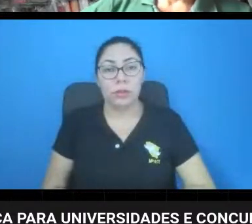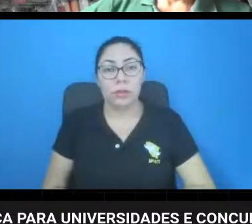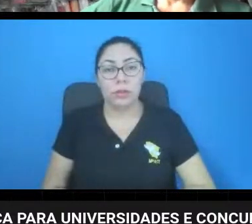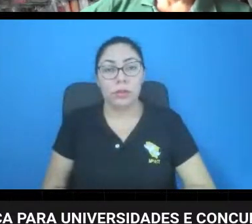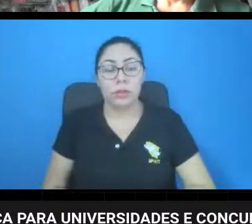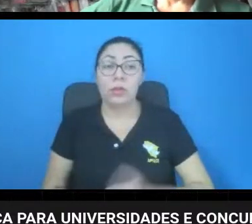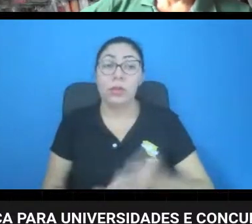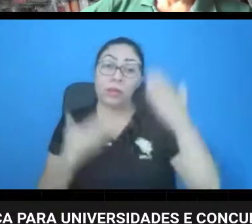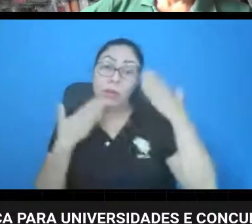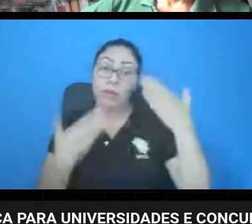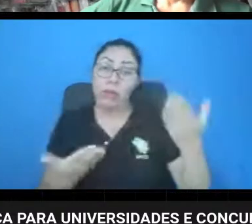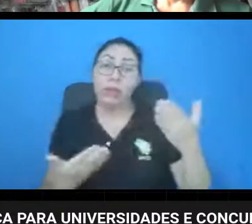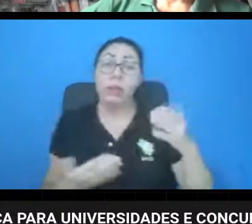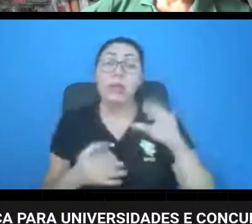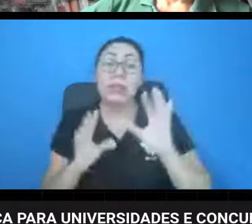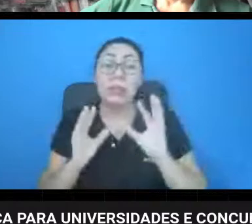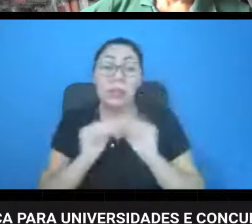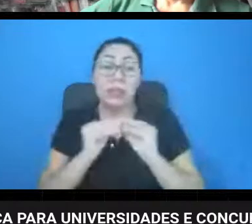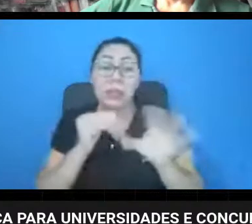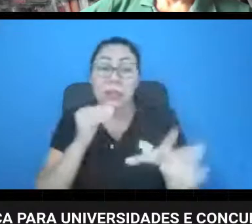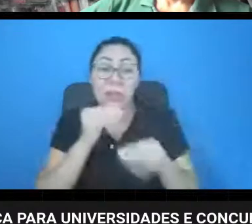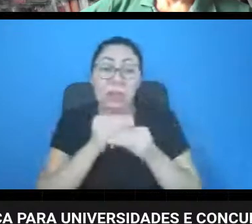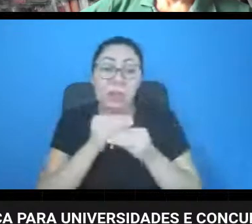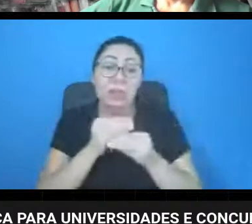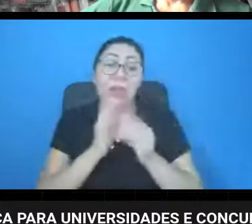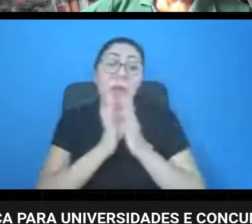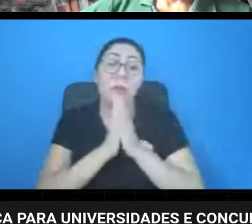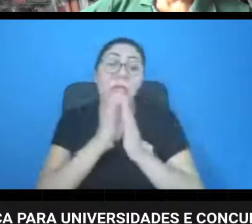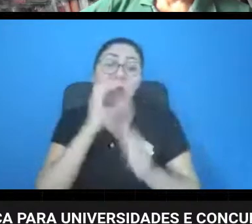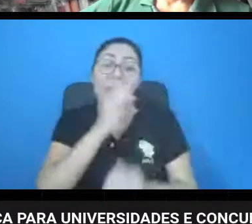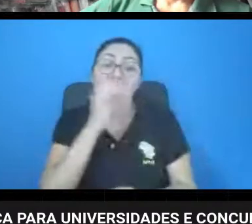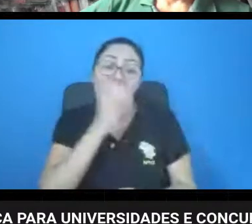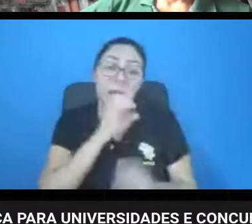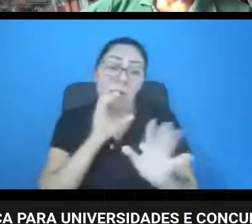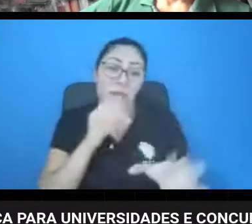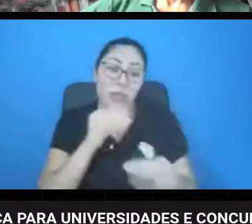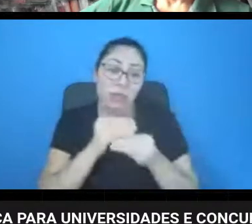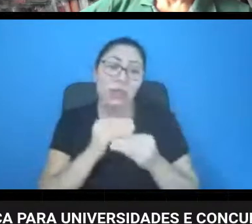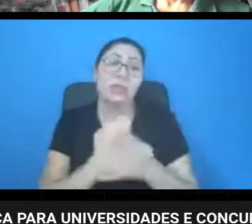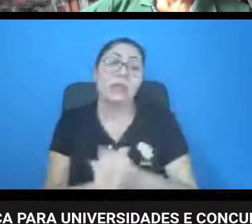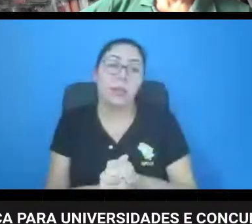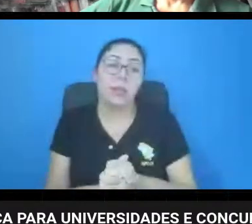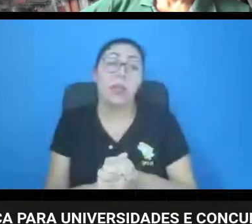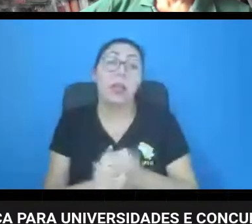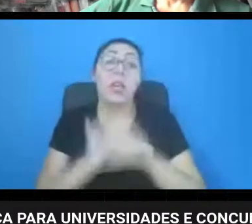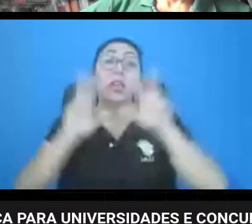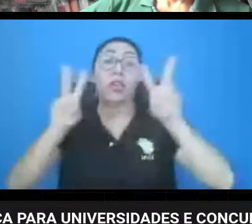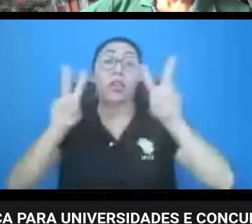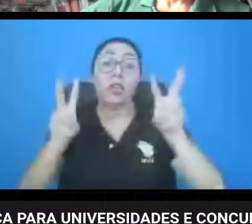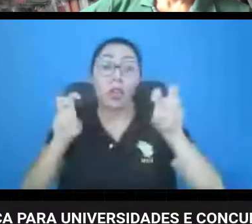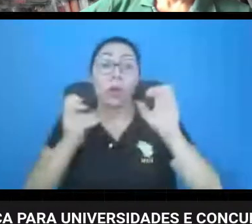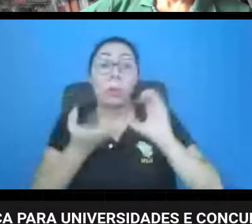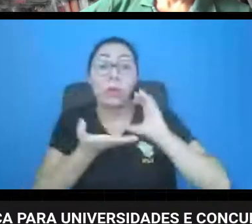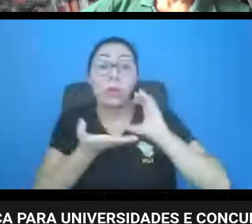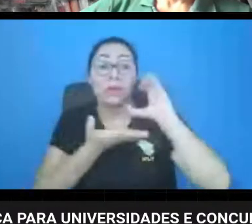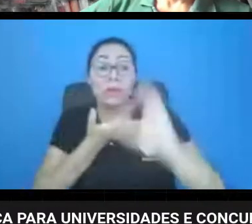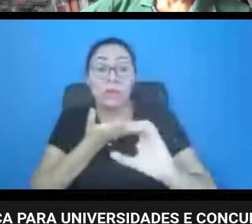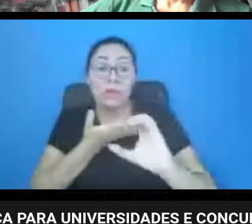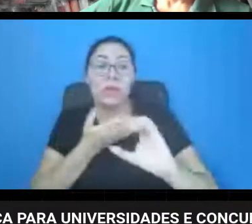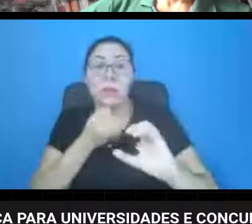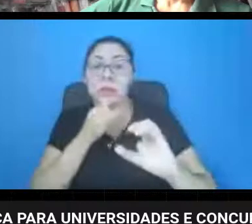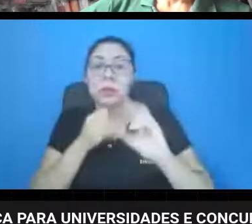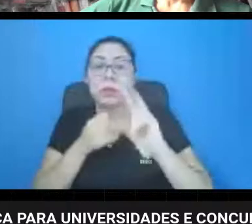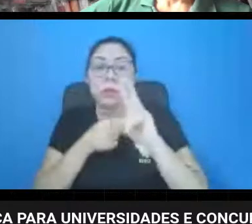complementação ao que o Reinaldo disse, é o financiamento, a partir do segundo ano do curso de